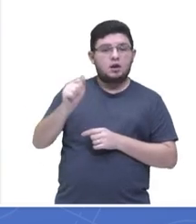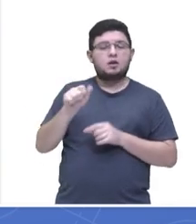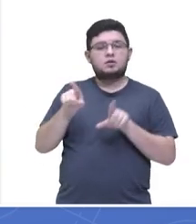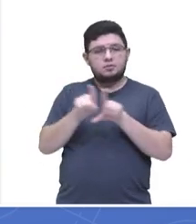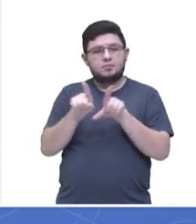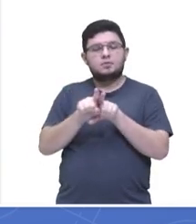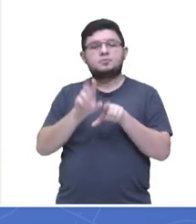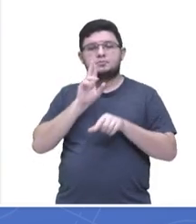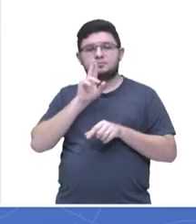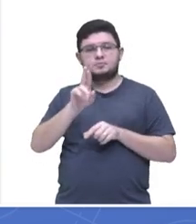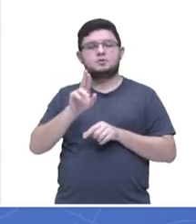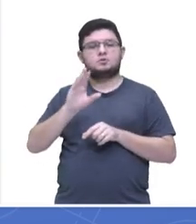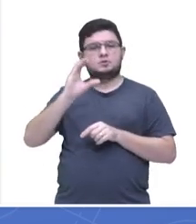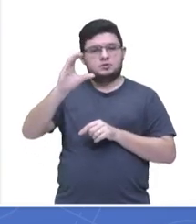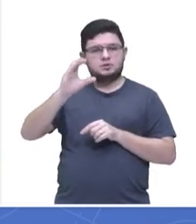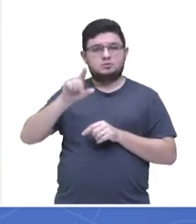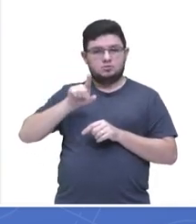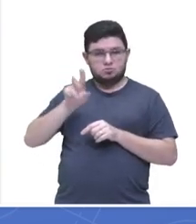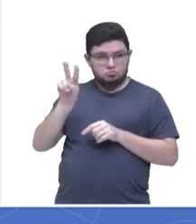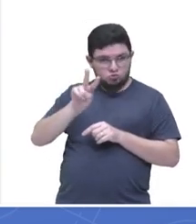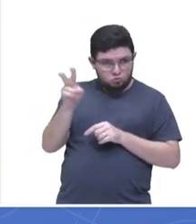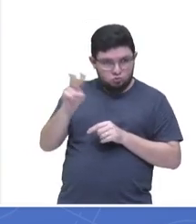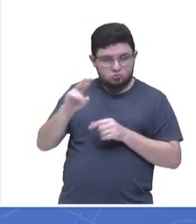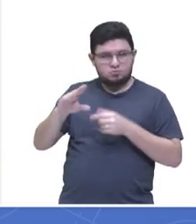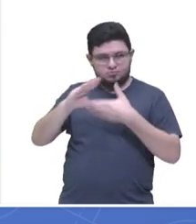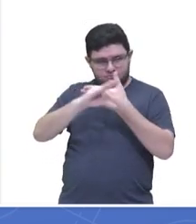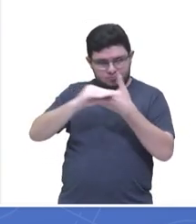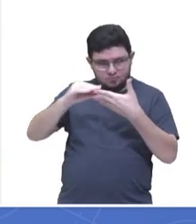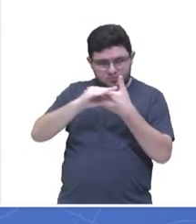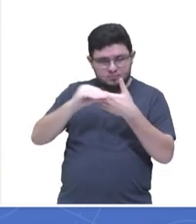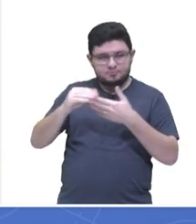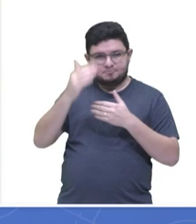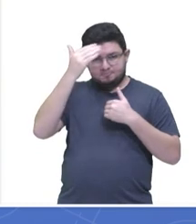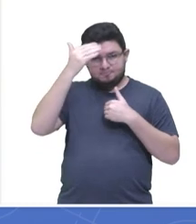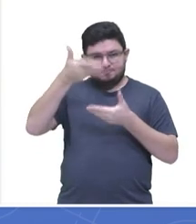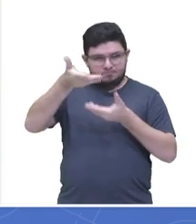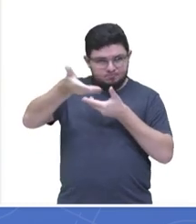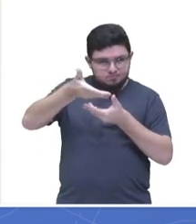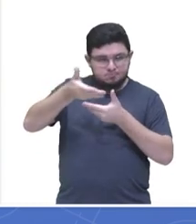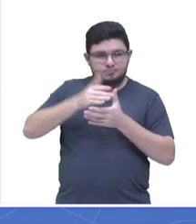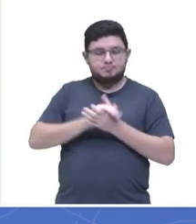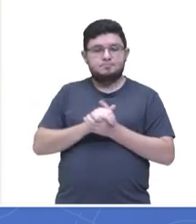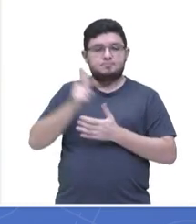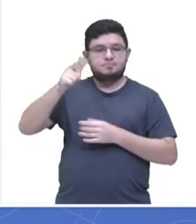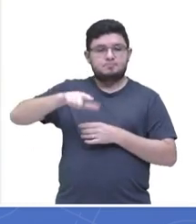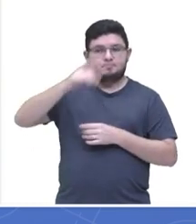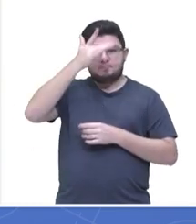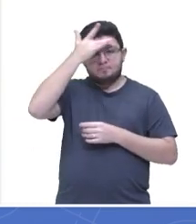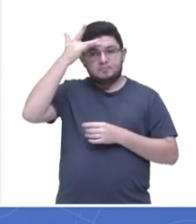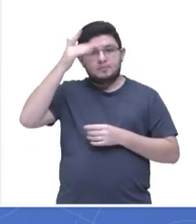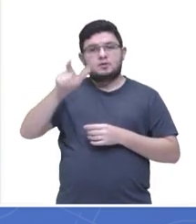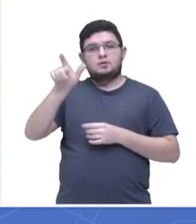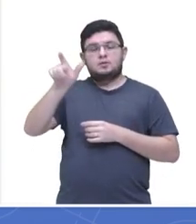lá de Humaitá também, certo? Obrigado pela participação, pessoal. Temos mais alguém? Deixa eu ver.